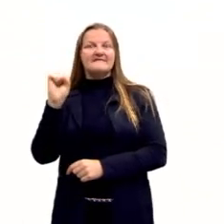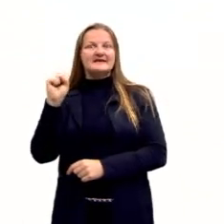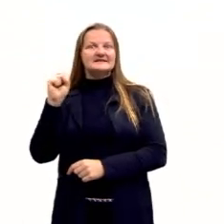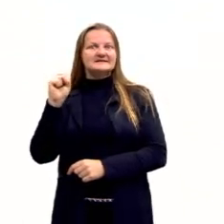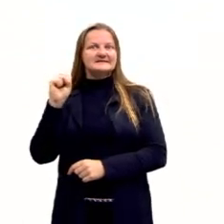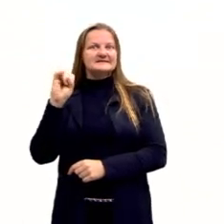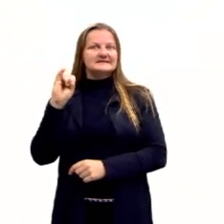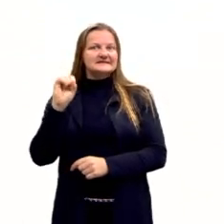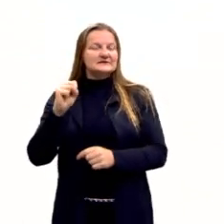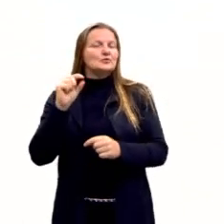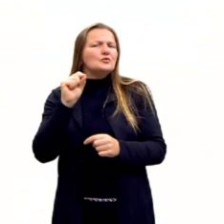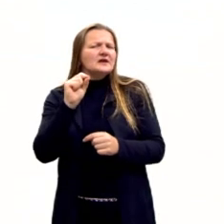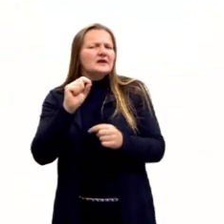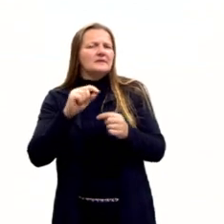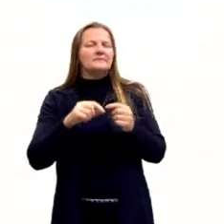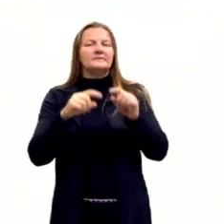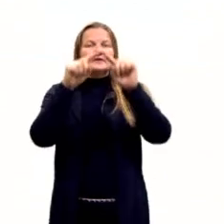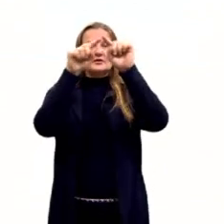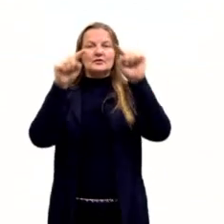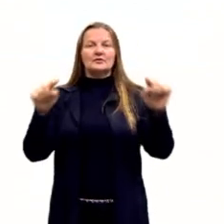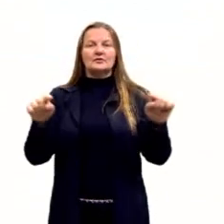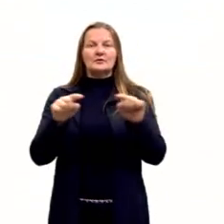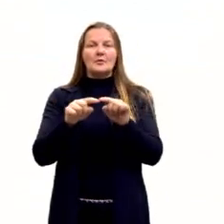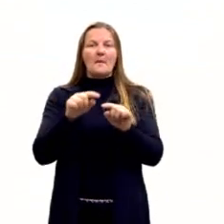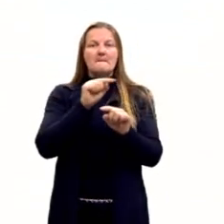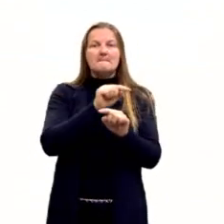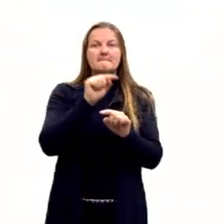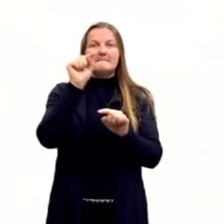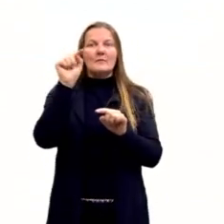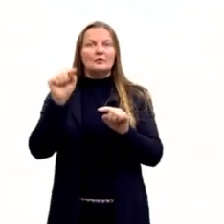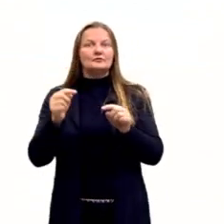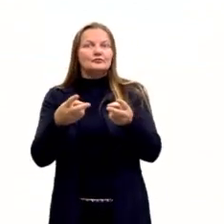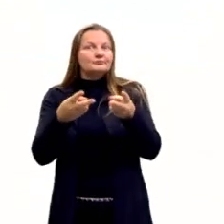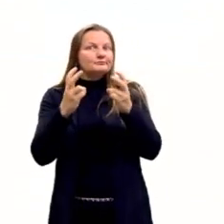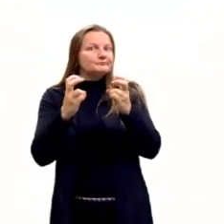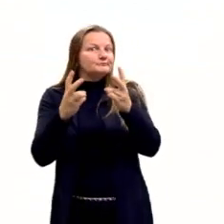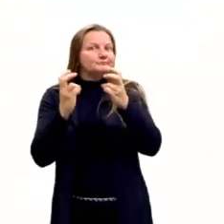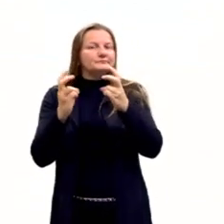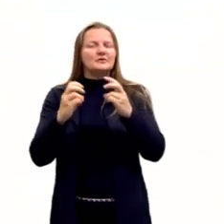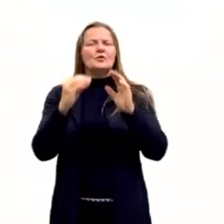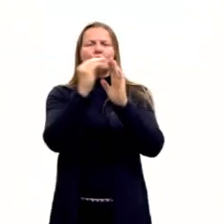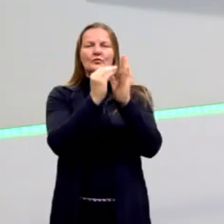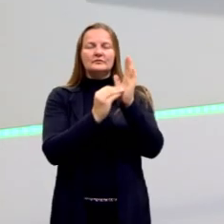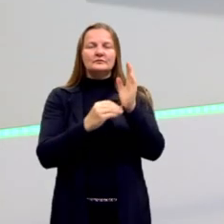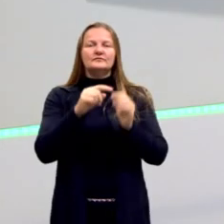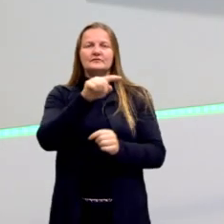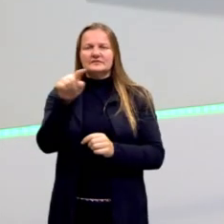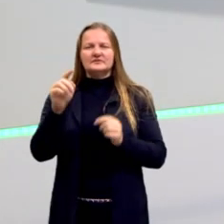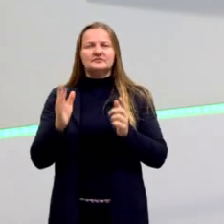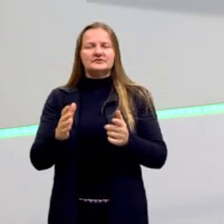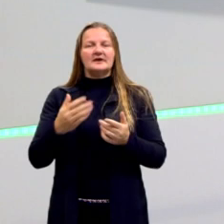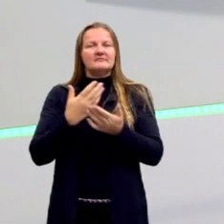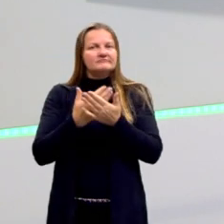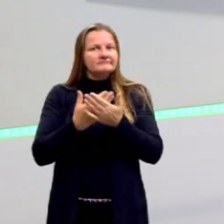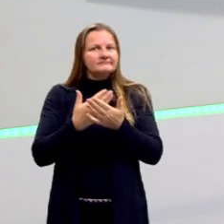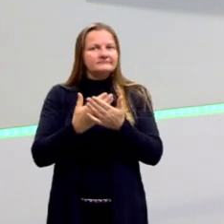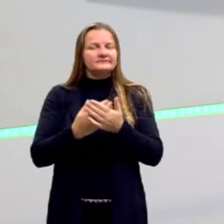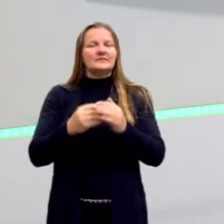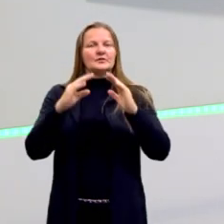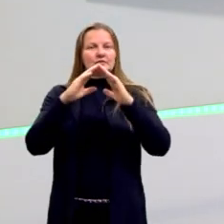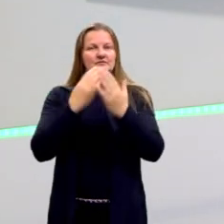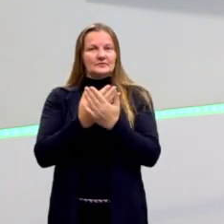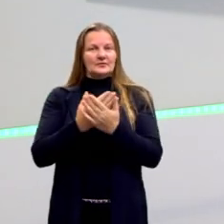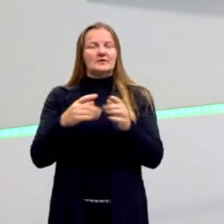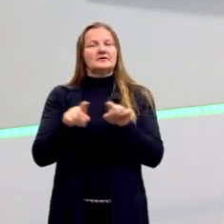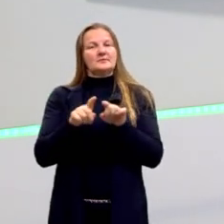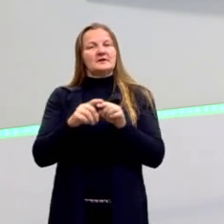notáveis em um triângulo? É um conteúdo que vocês já tiveram aí durante as aulas na escola